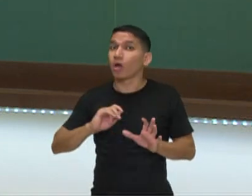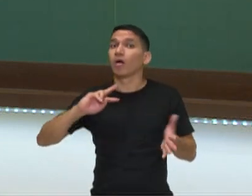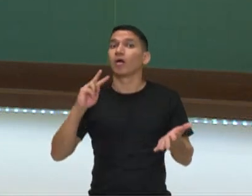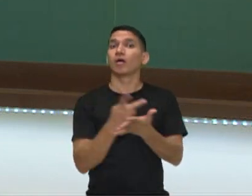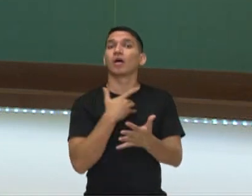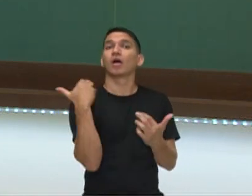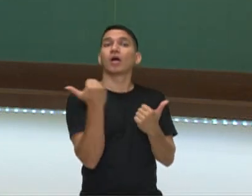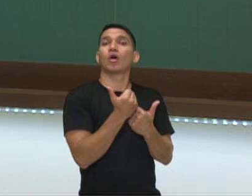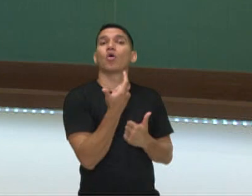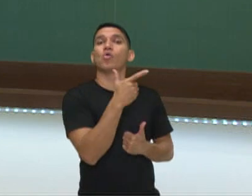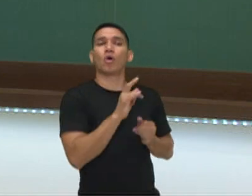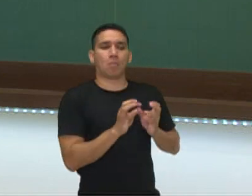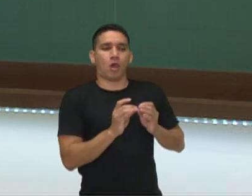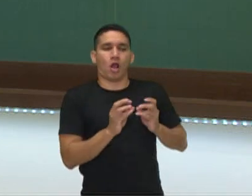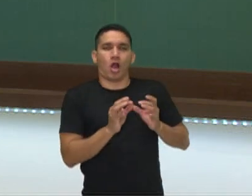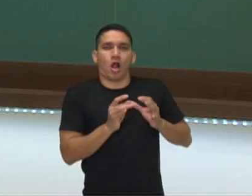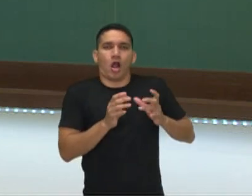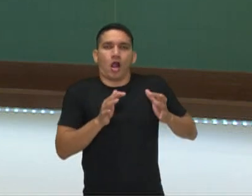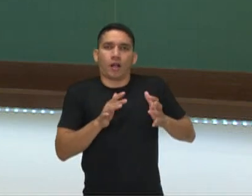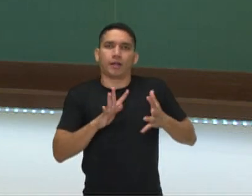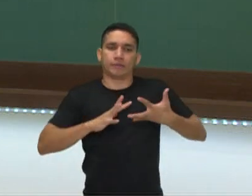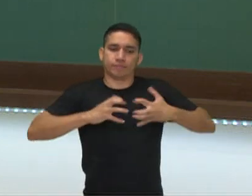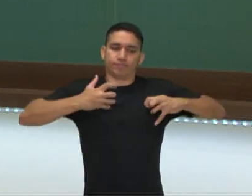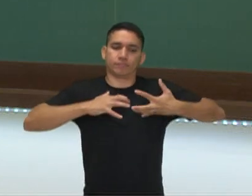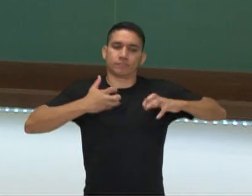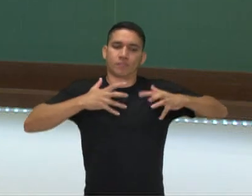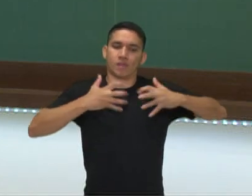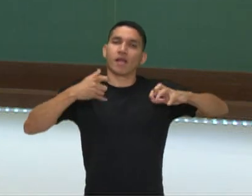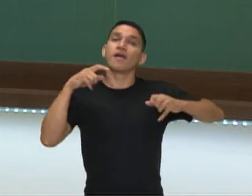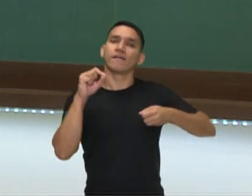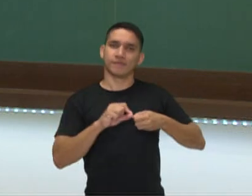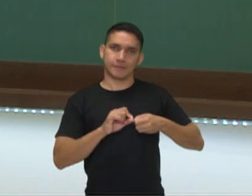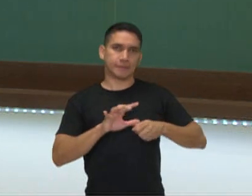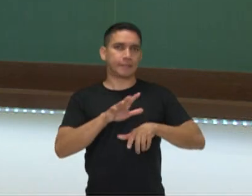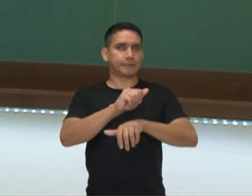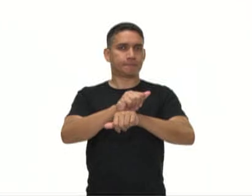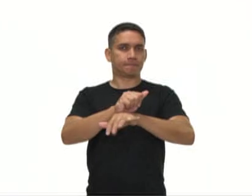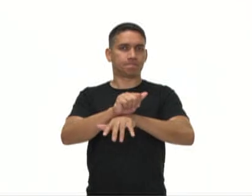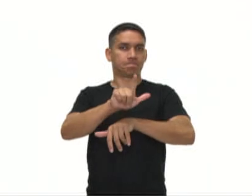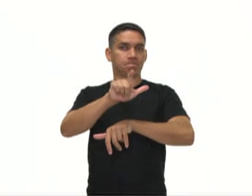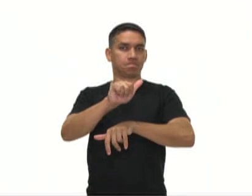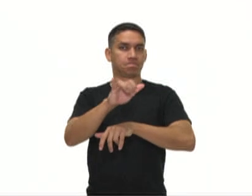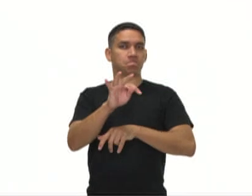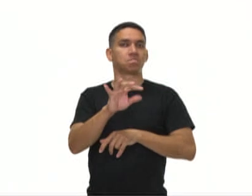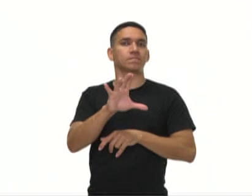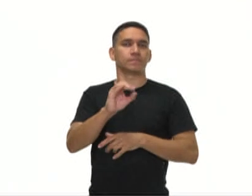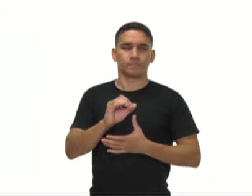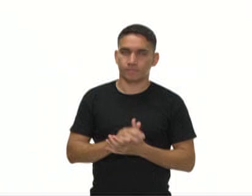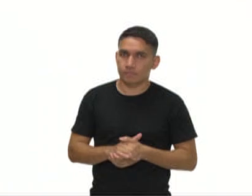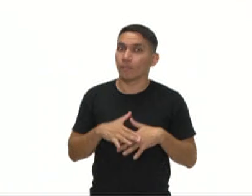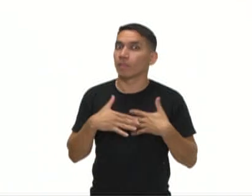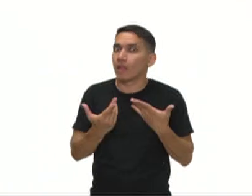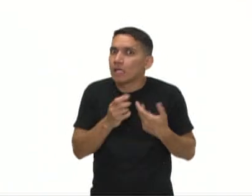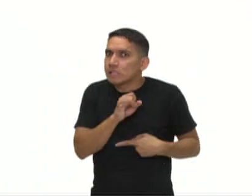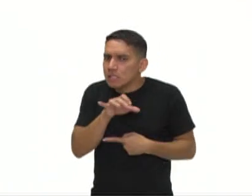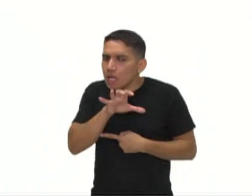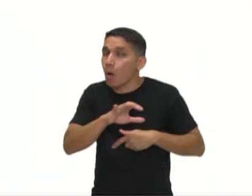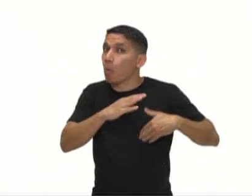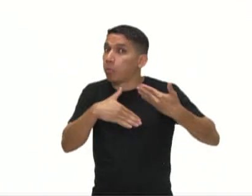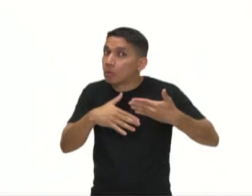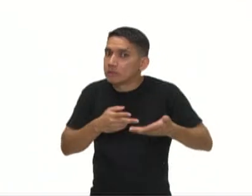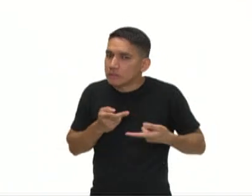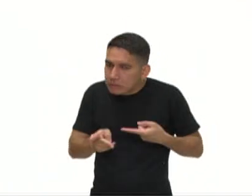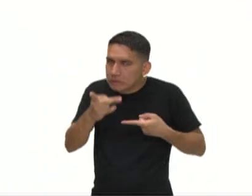ação o processo fermentativo, causando lá a fermentação lática. Só que, assim, se esse processo for muito